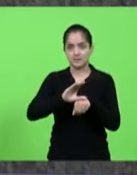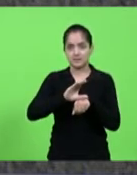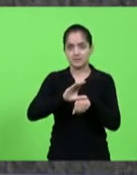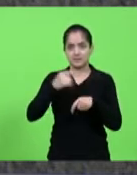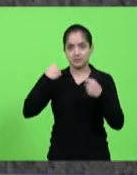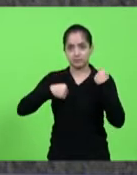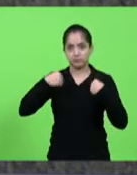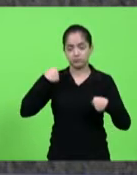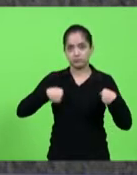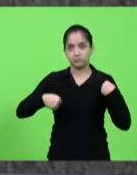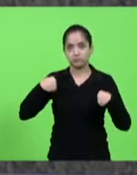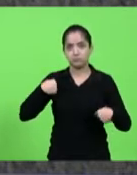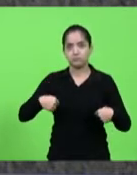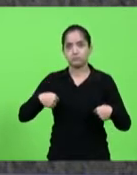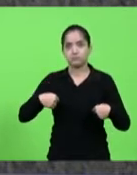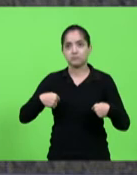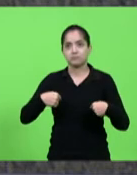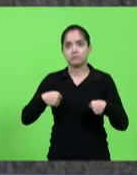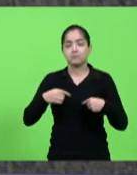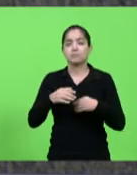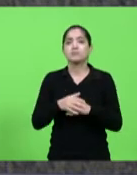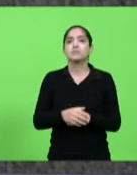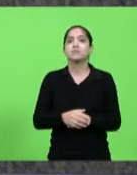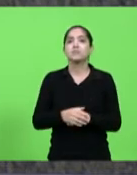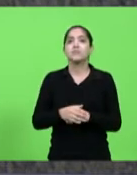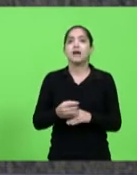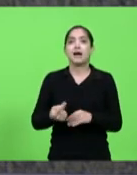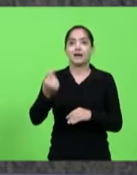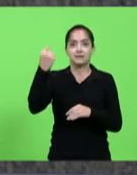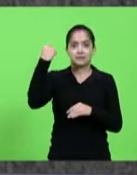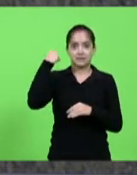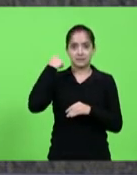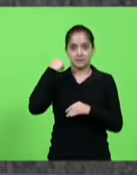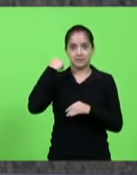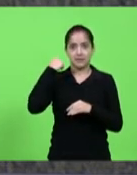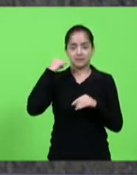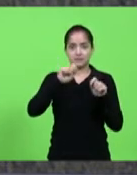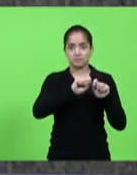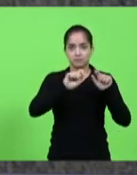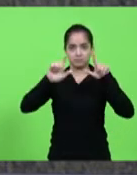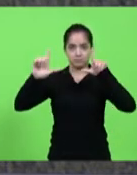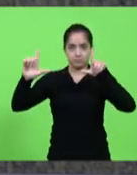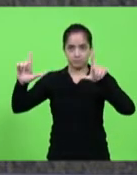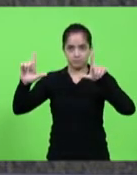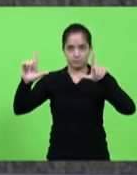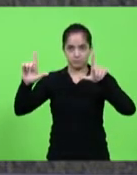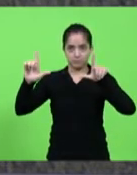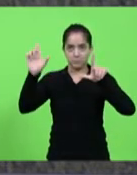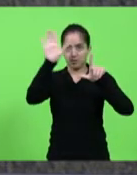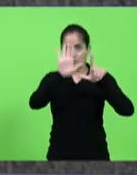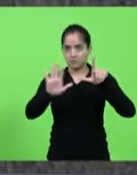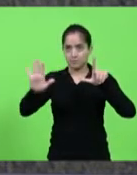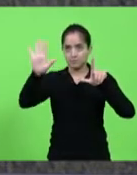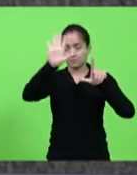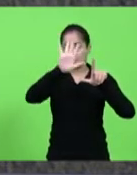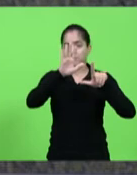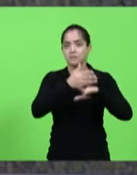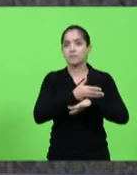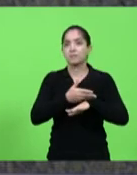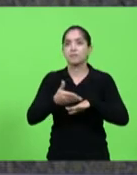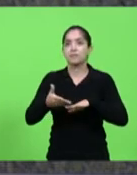E, ao final, atrás de mim, melhor dizendo, temos um telão com imagens ainda muito claras.